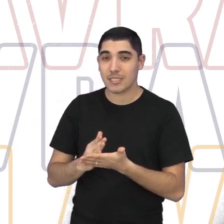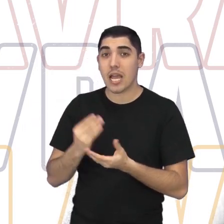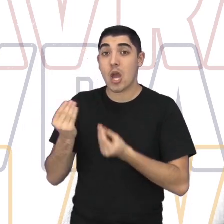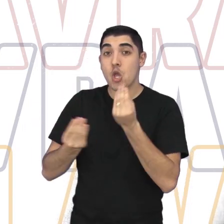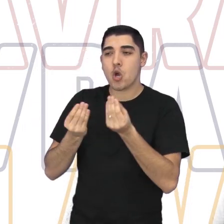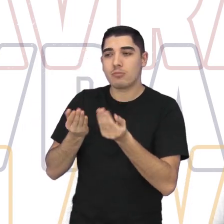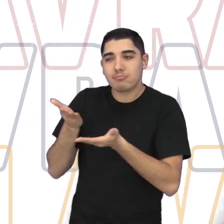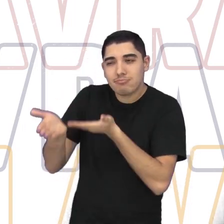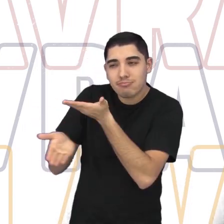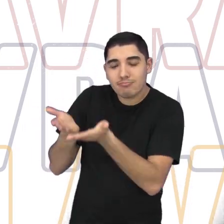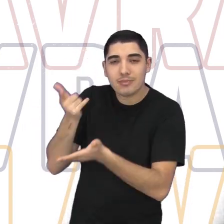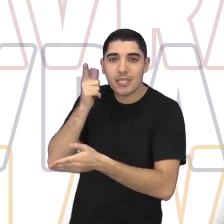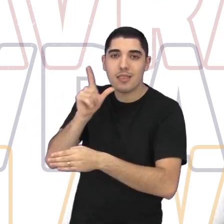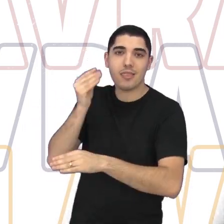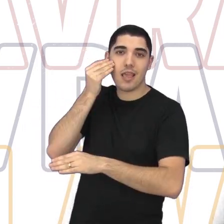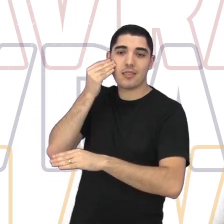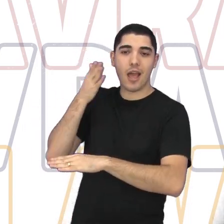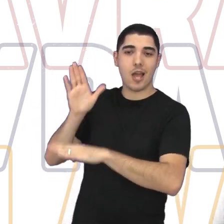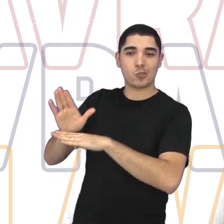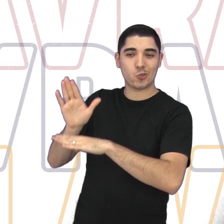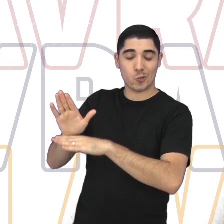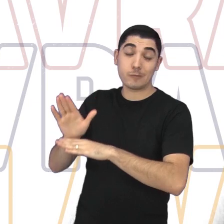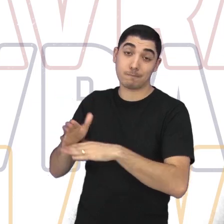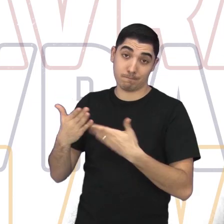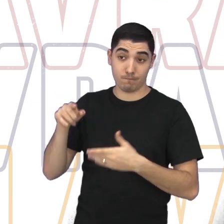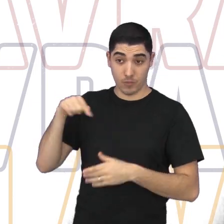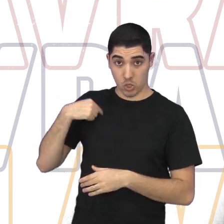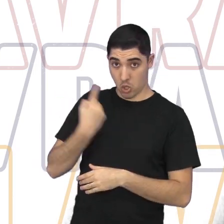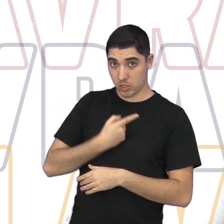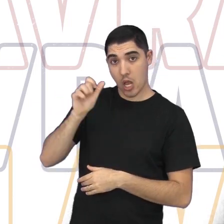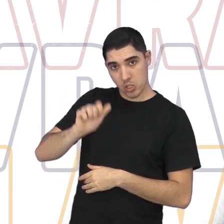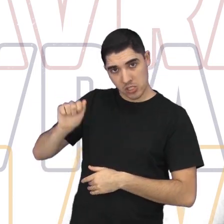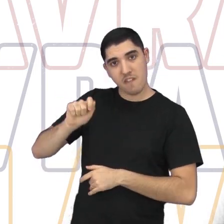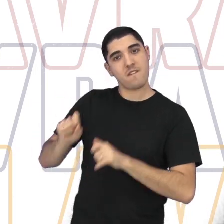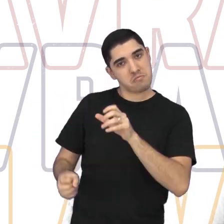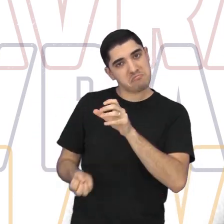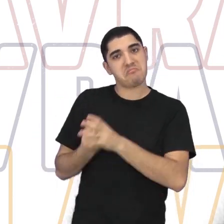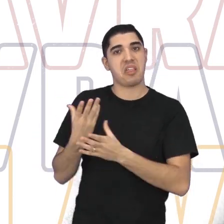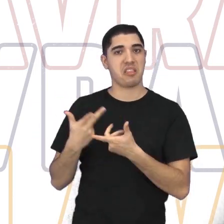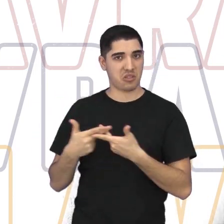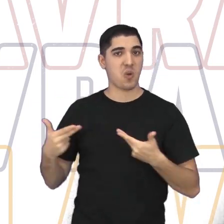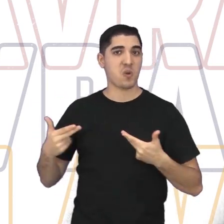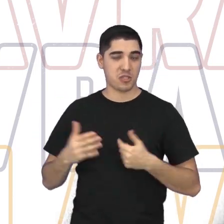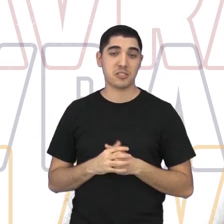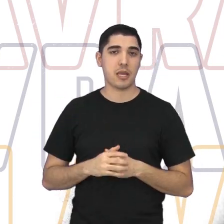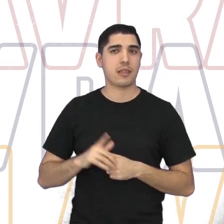procura ajudar nessas questões também. Então, a associação, ela promove isso, né?